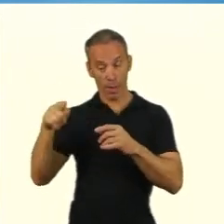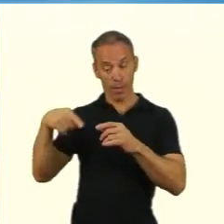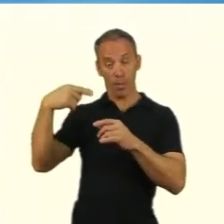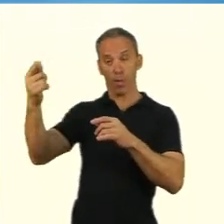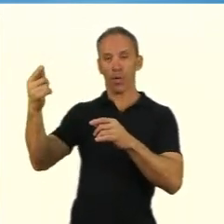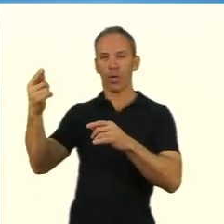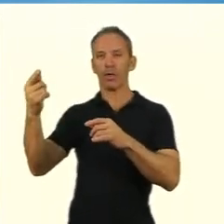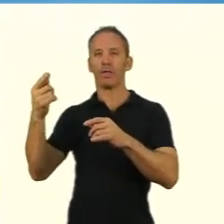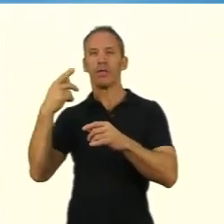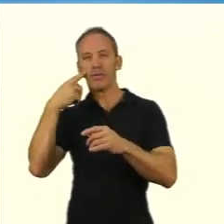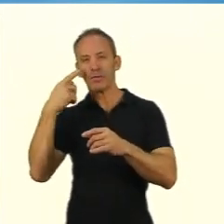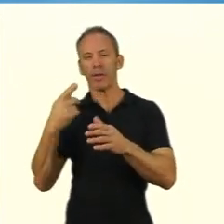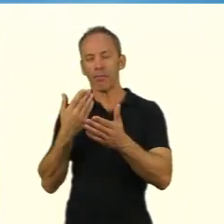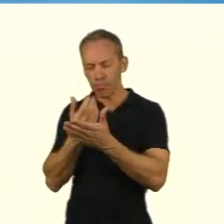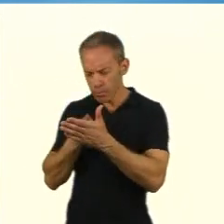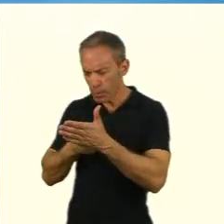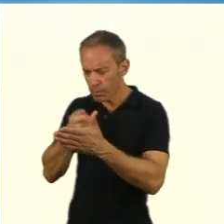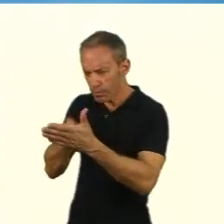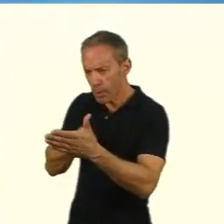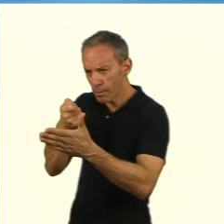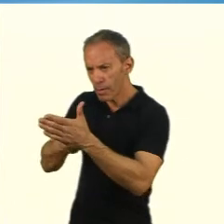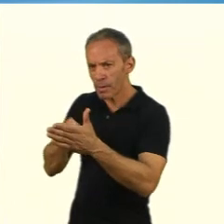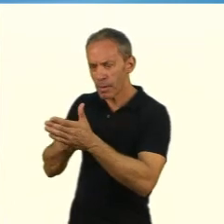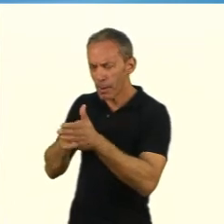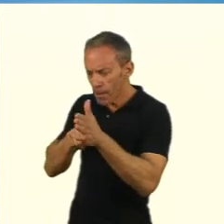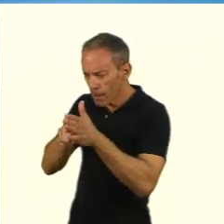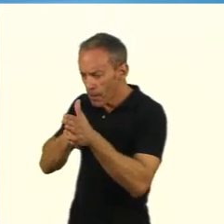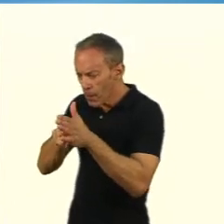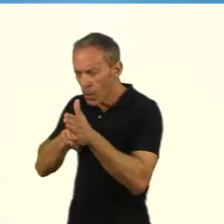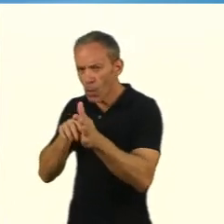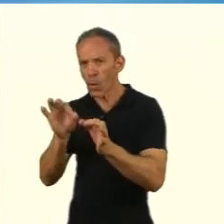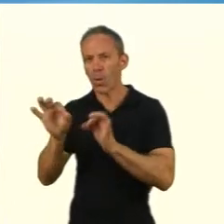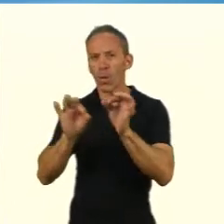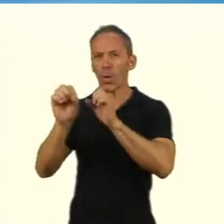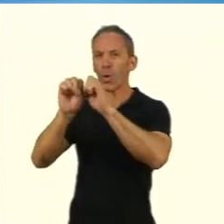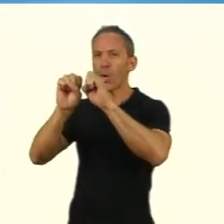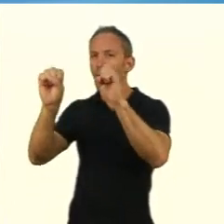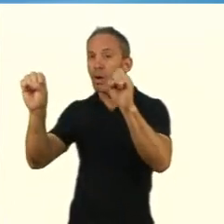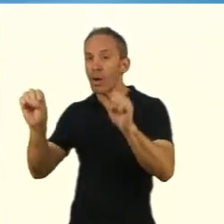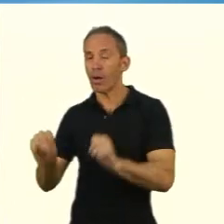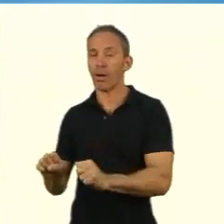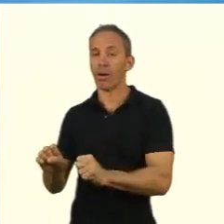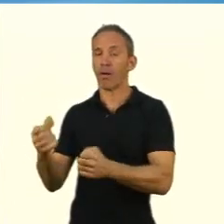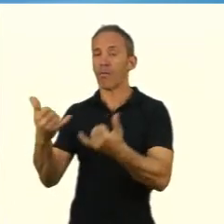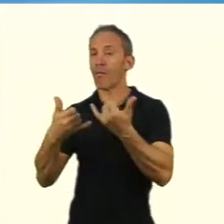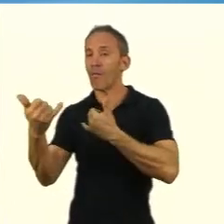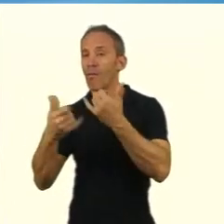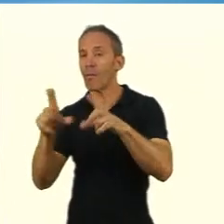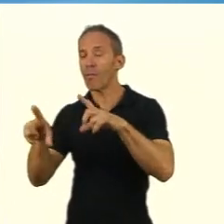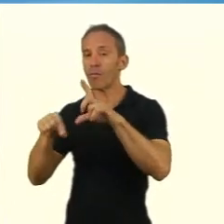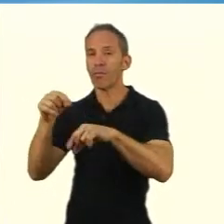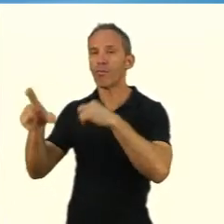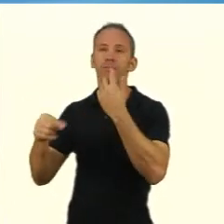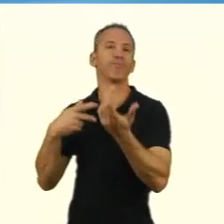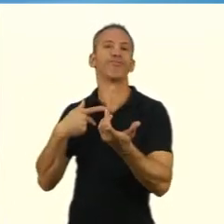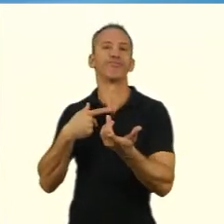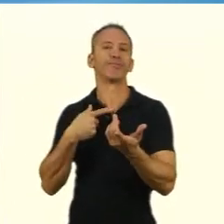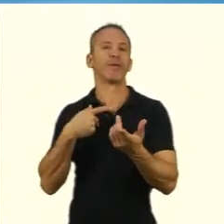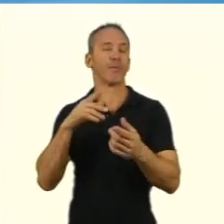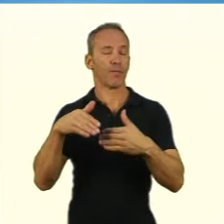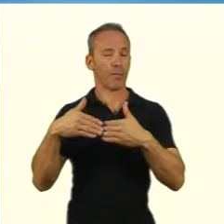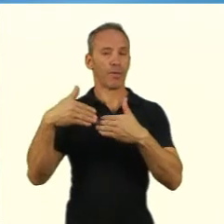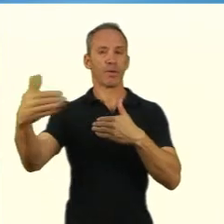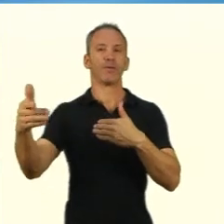partir do universo das matemáticas, você tem infinitos problemas na natureza. Um